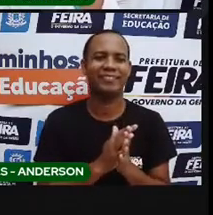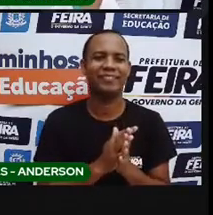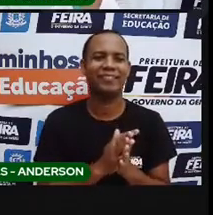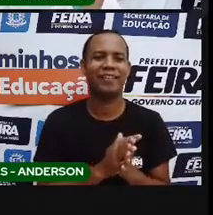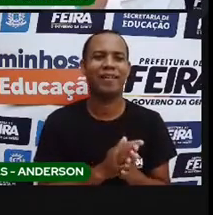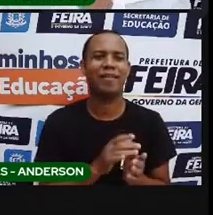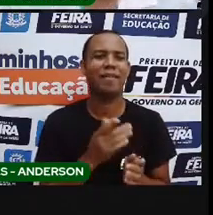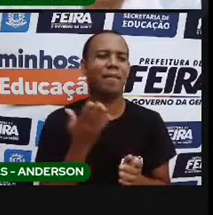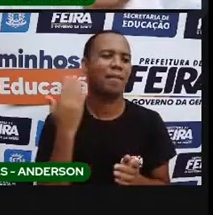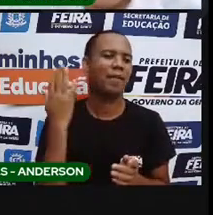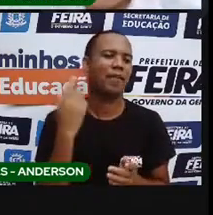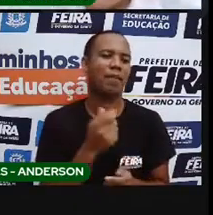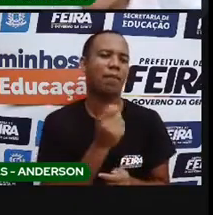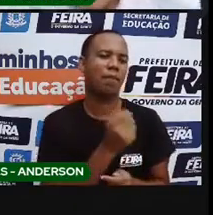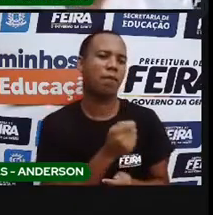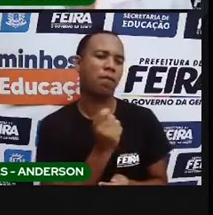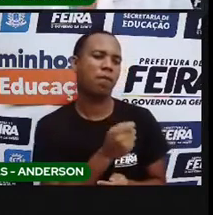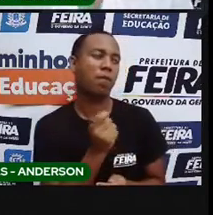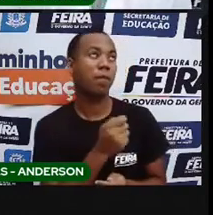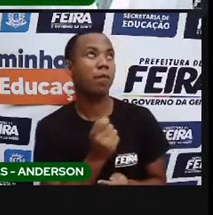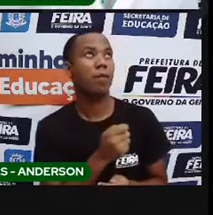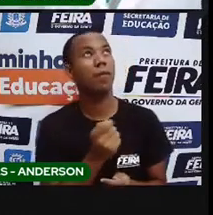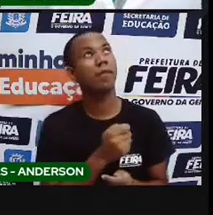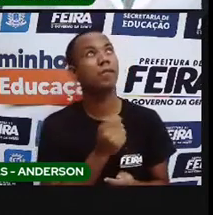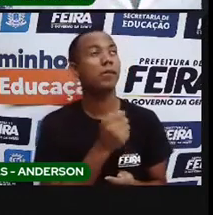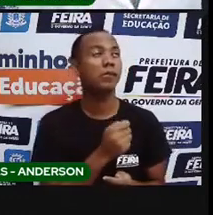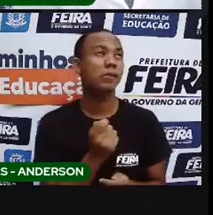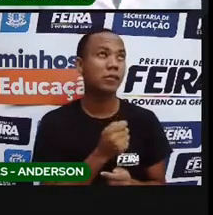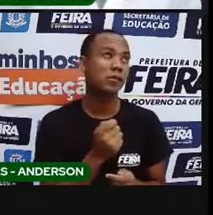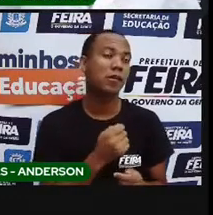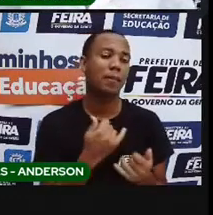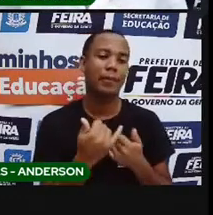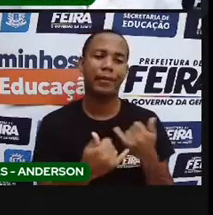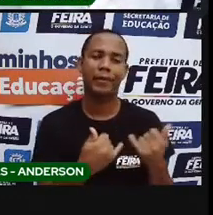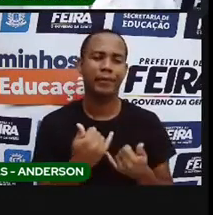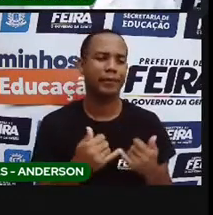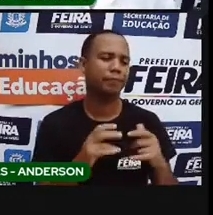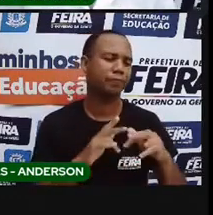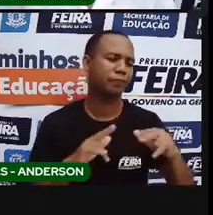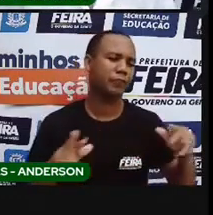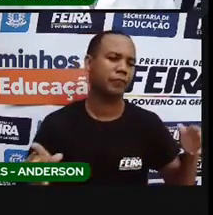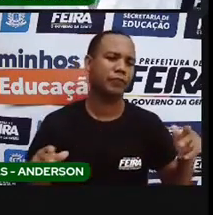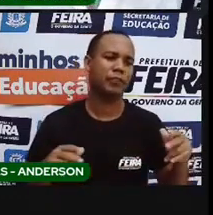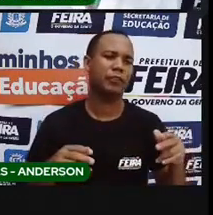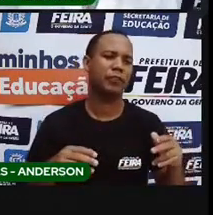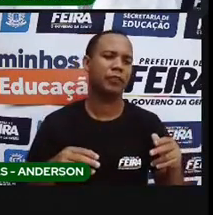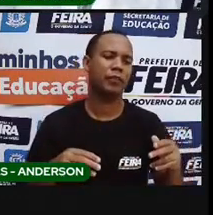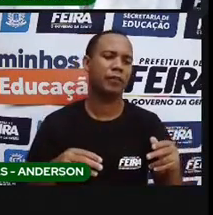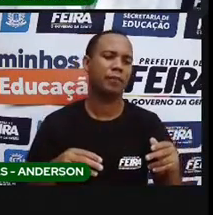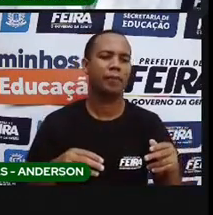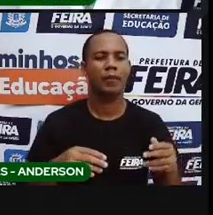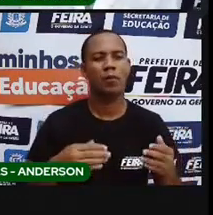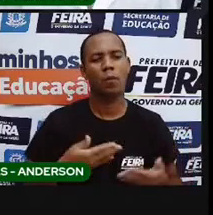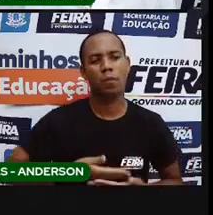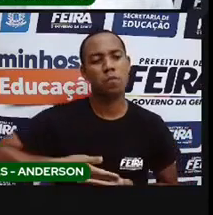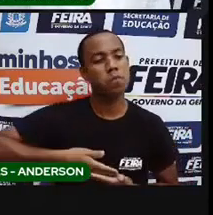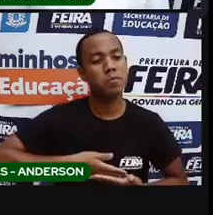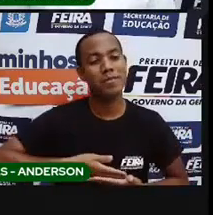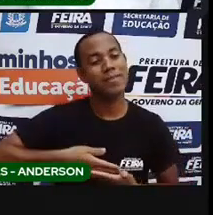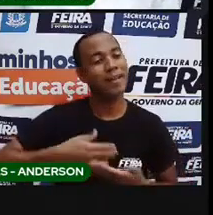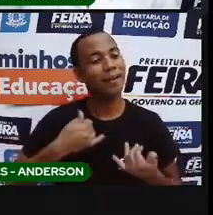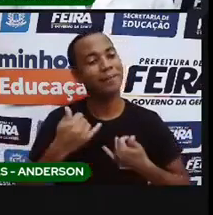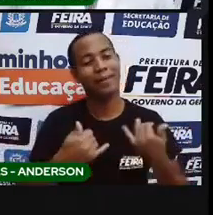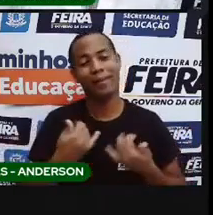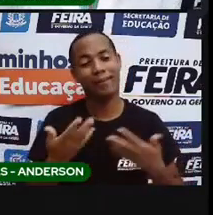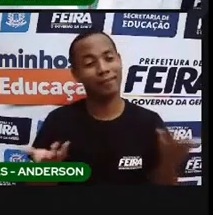brinhei muita pipa, caí muito, ralei muito a joelha, né? Mas eu gosto muito de brincar, de boneca, bola e pipa. Eu acho que tudo bem defesa.